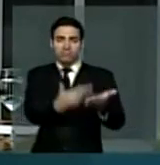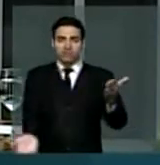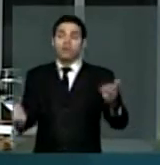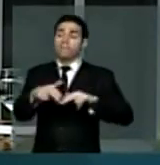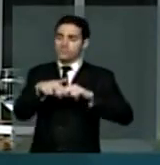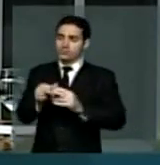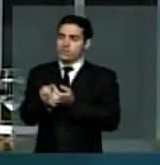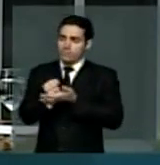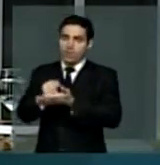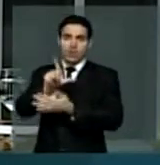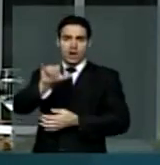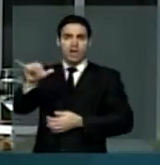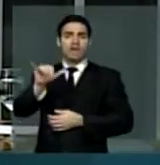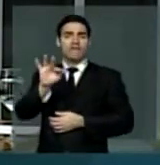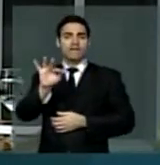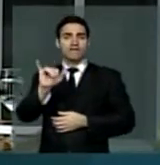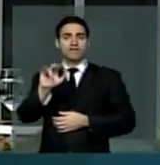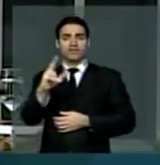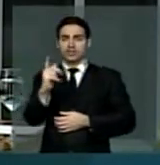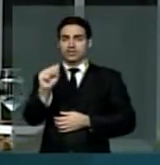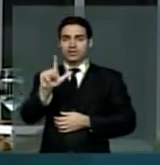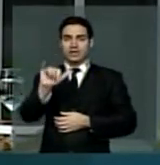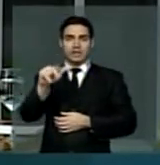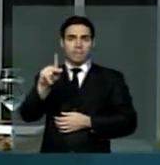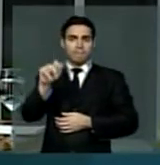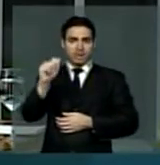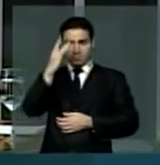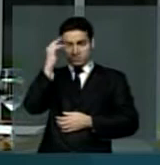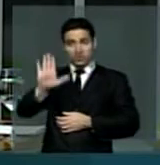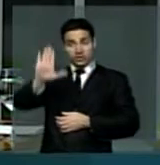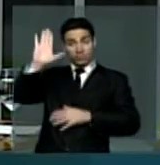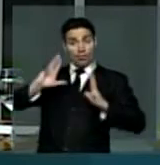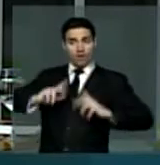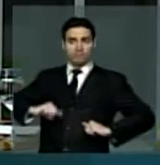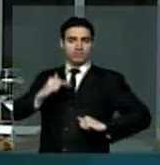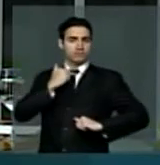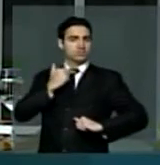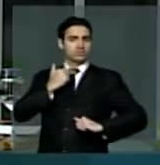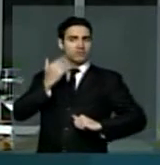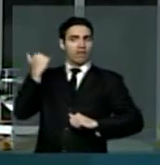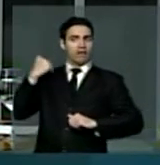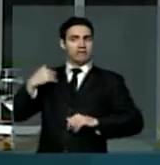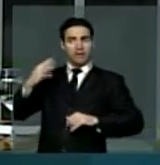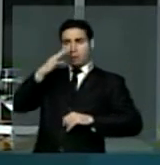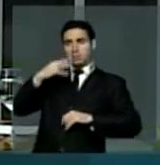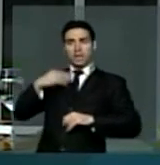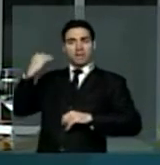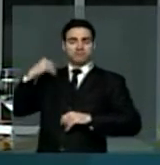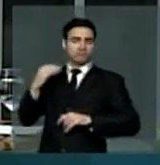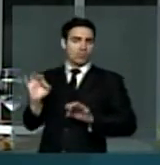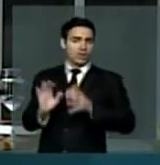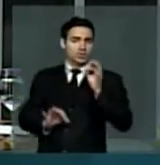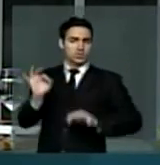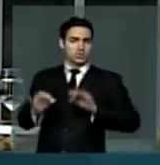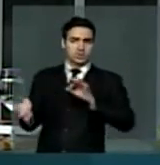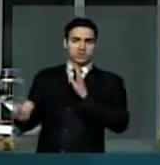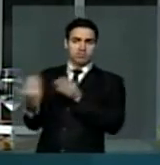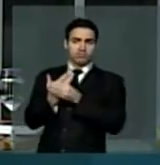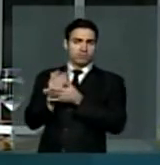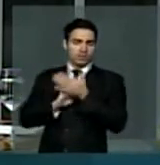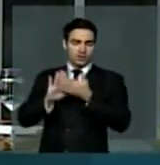lei da ficha limpa e conclui a política é o caminho de organização da sociedade